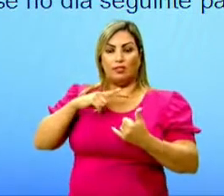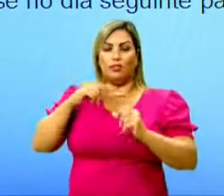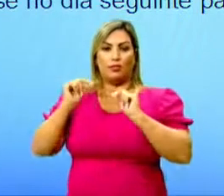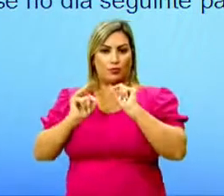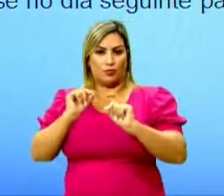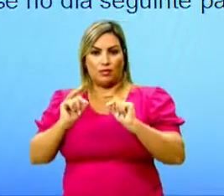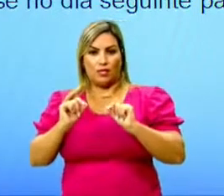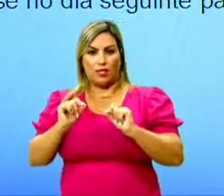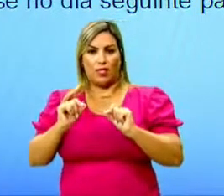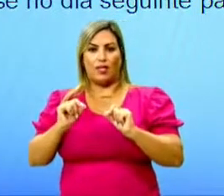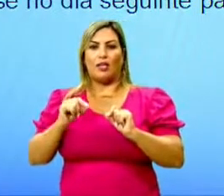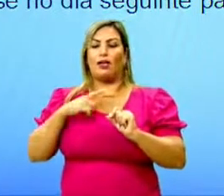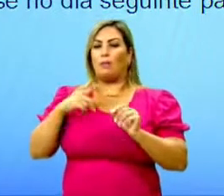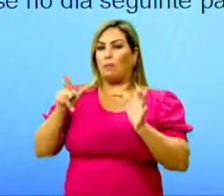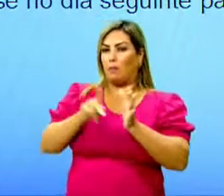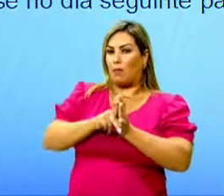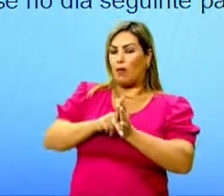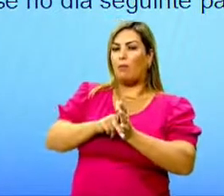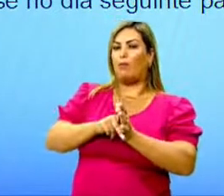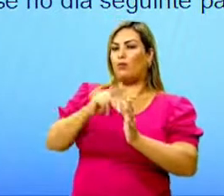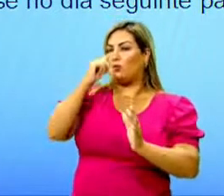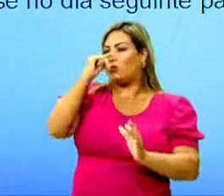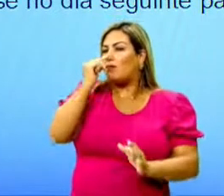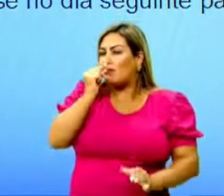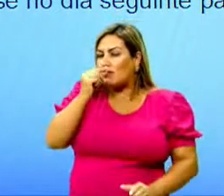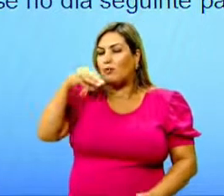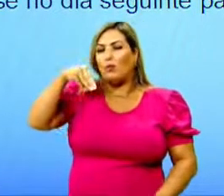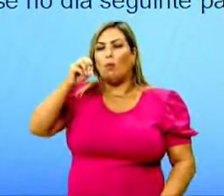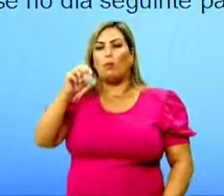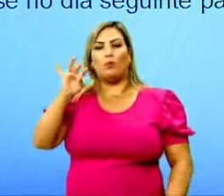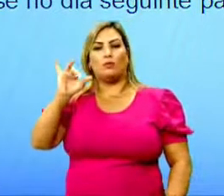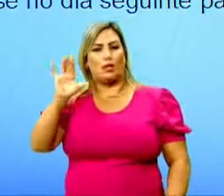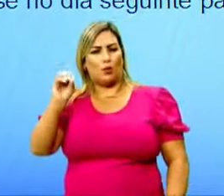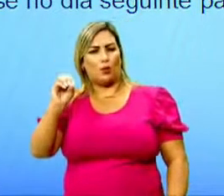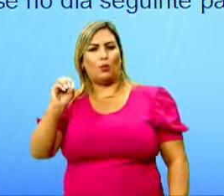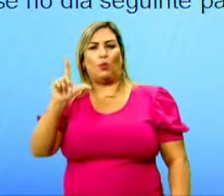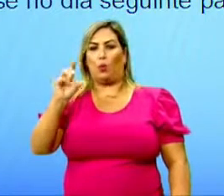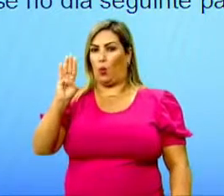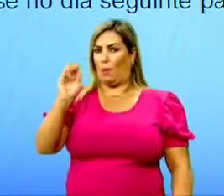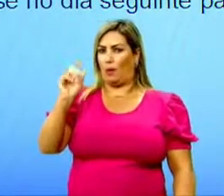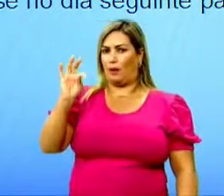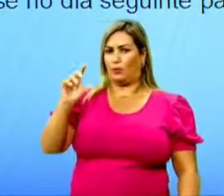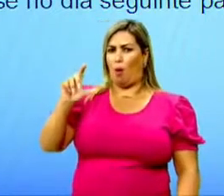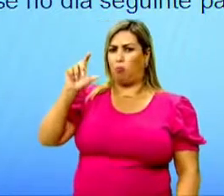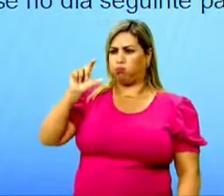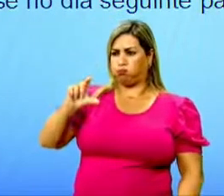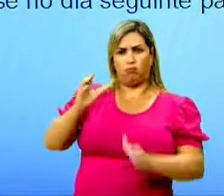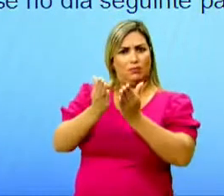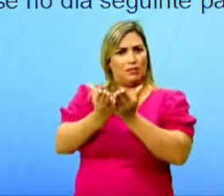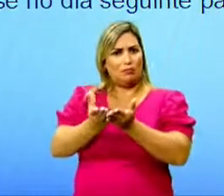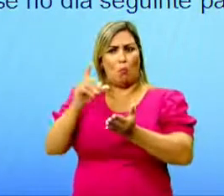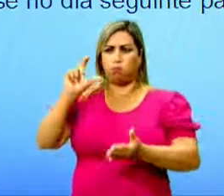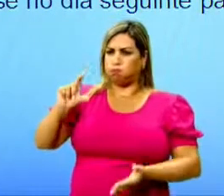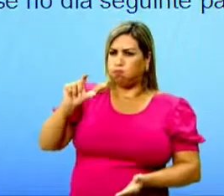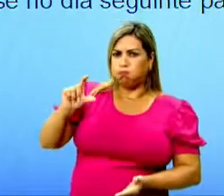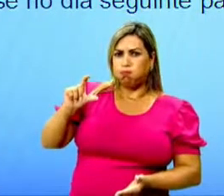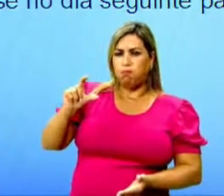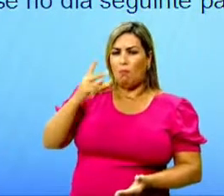reinações de Narizinho, de Monteiro Lobato. Era um livro grosso, meu Deus. Era um livro para se ficar